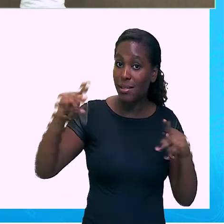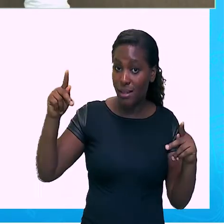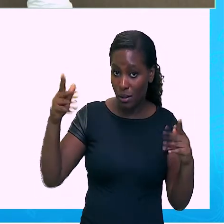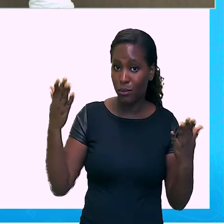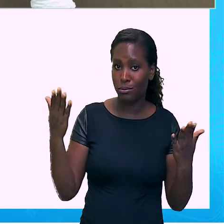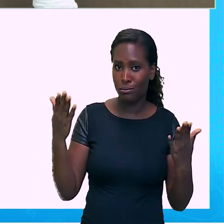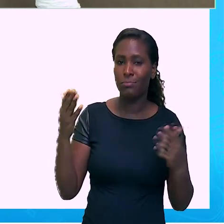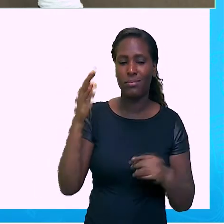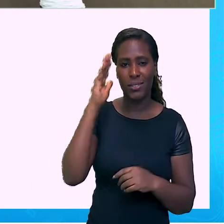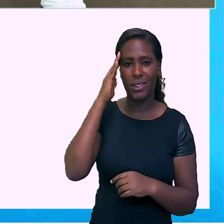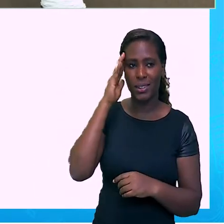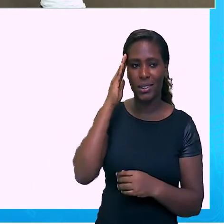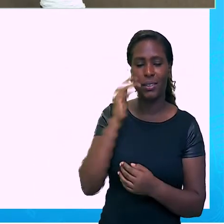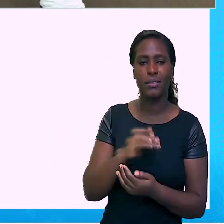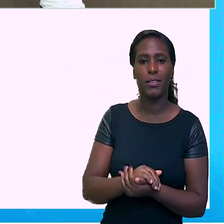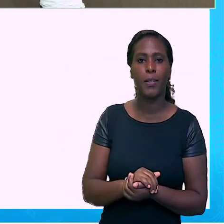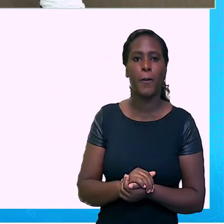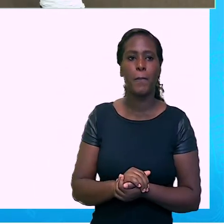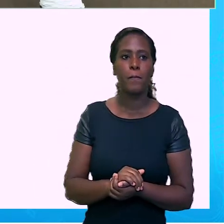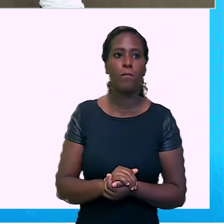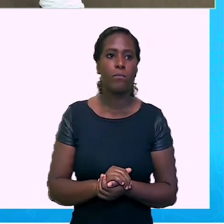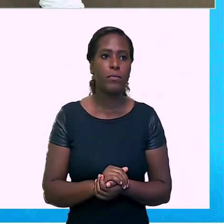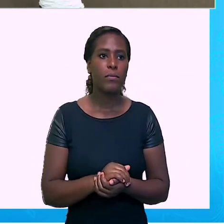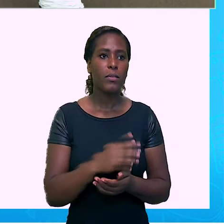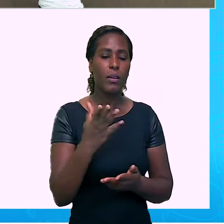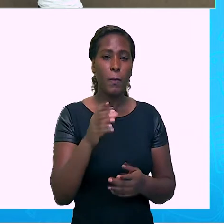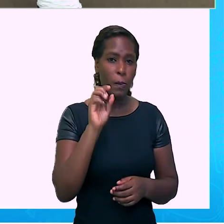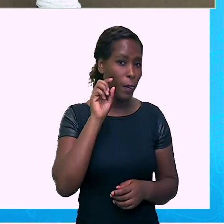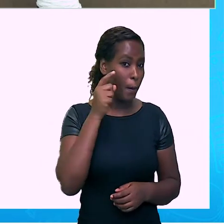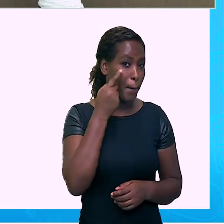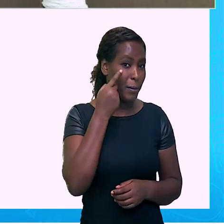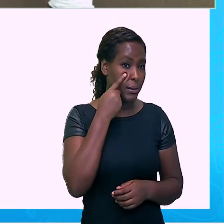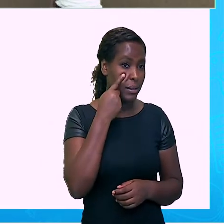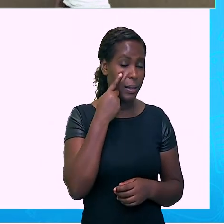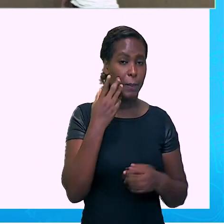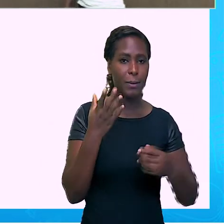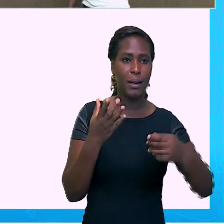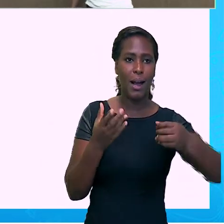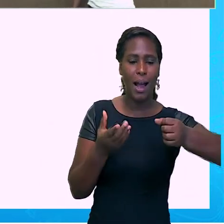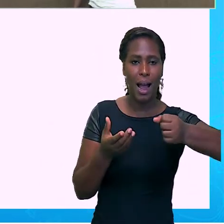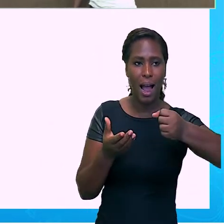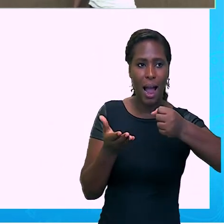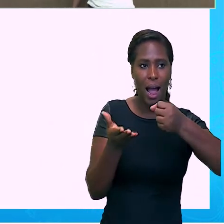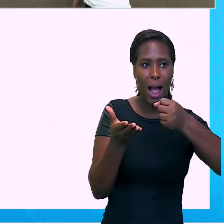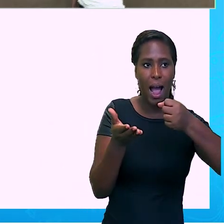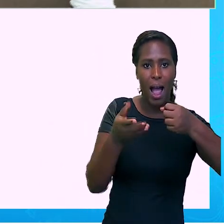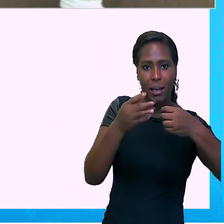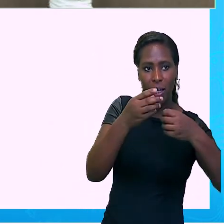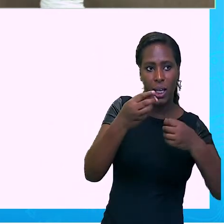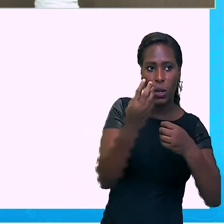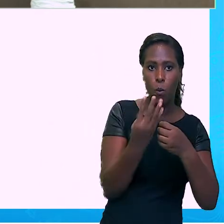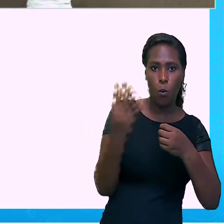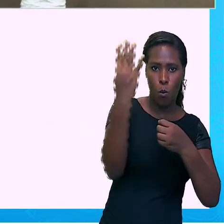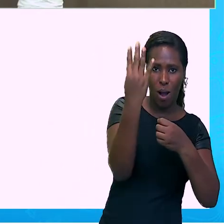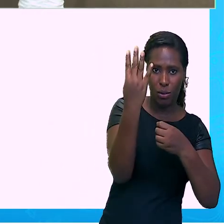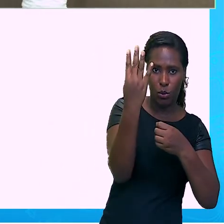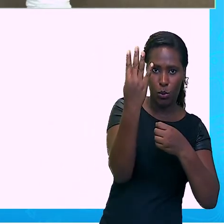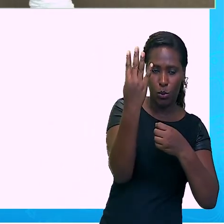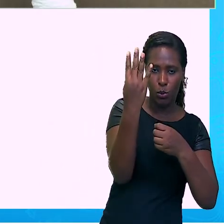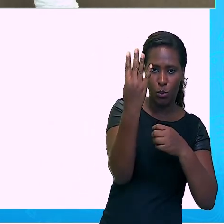Vejam que aqui, o expoente era par, o resultado foi positivo.